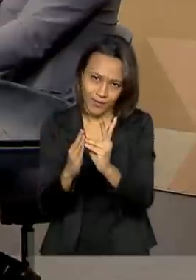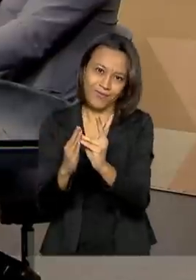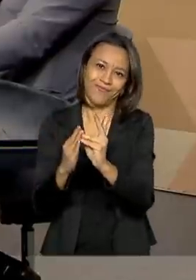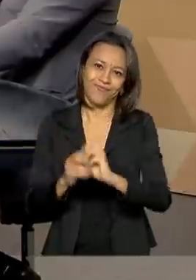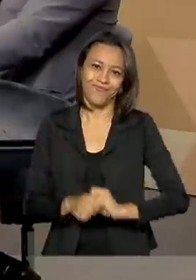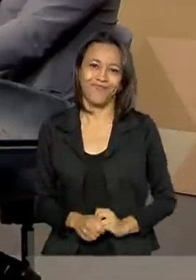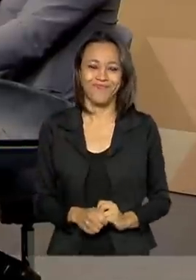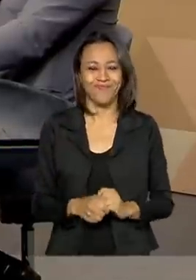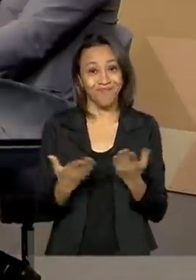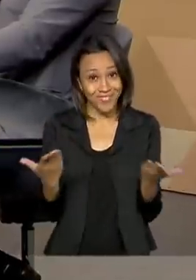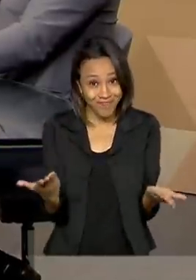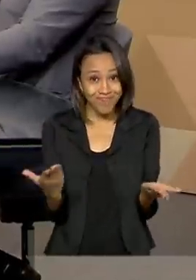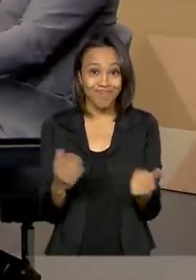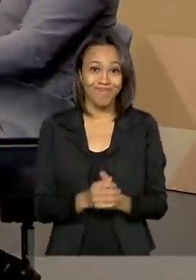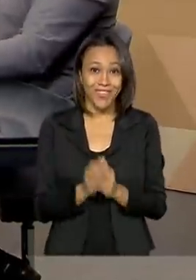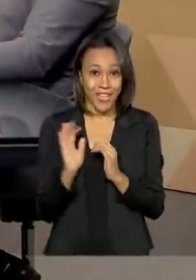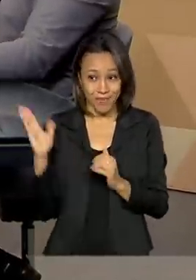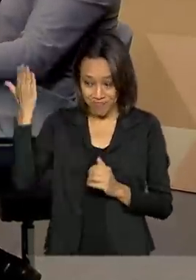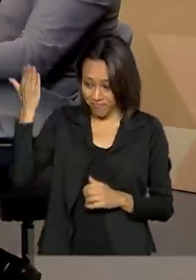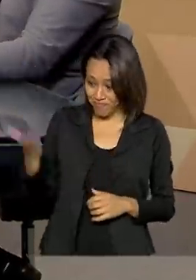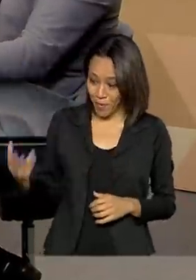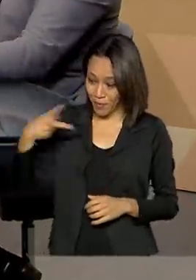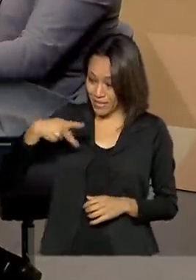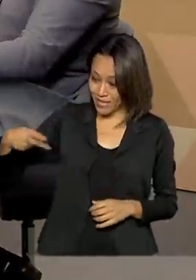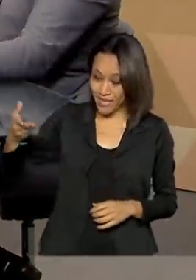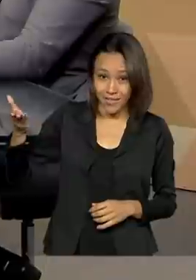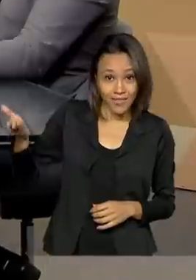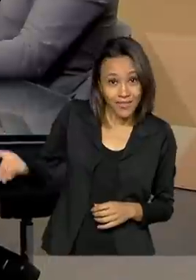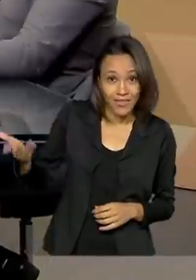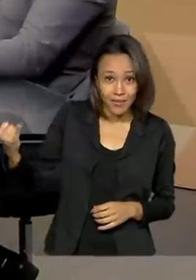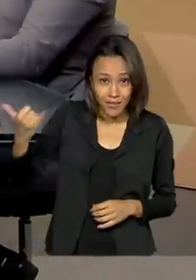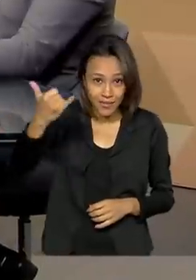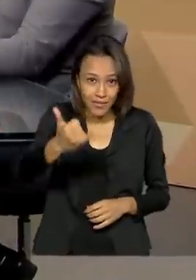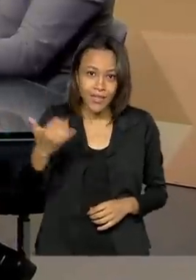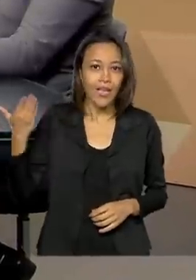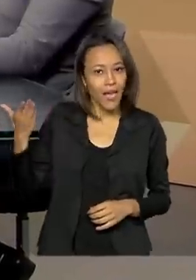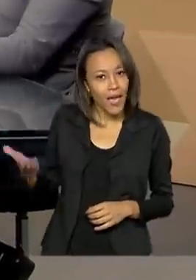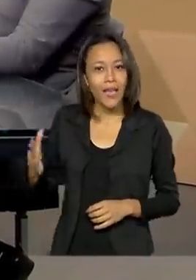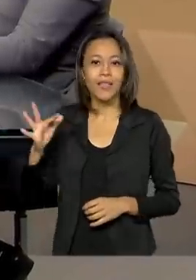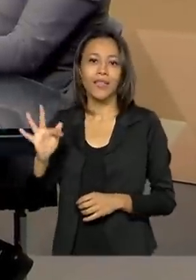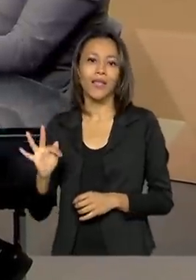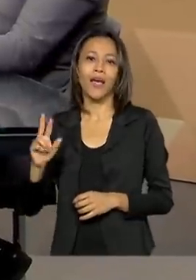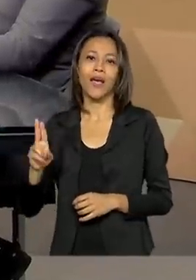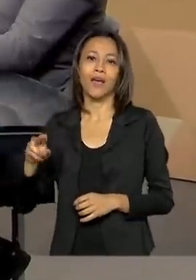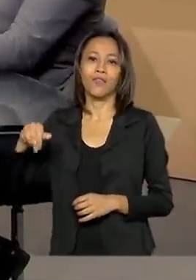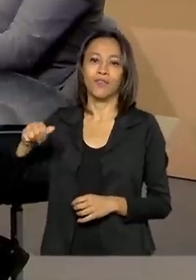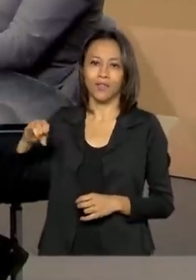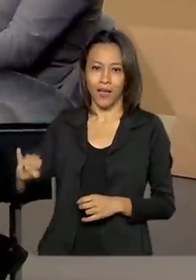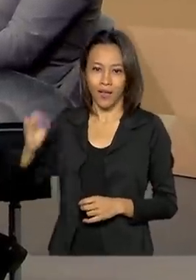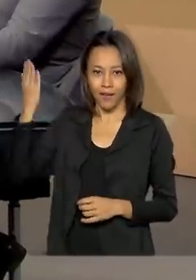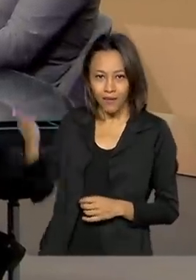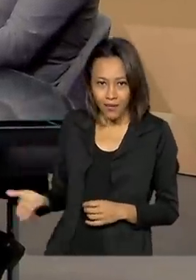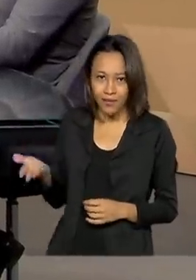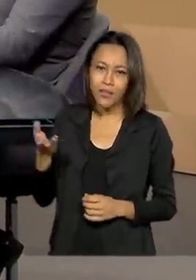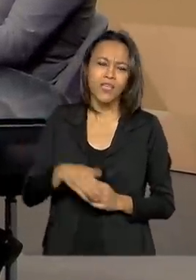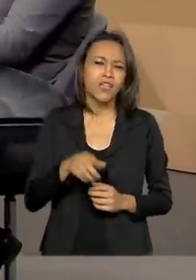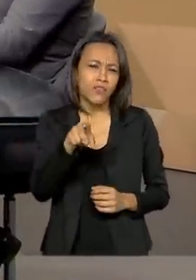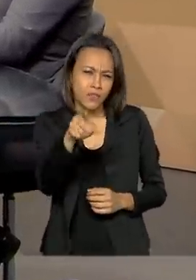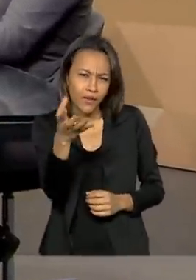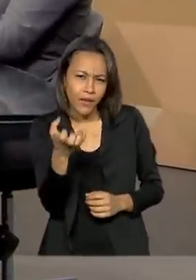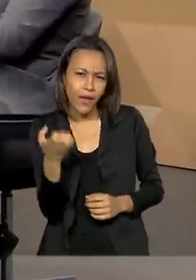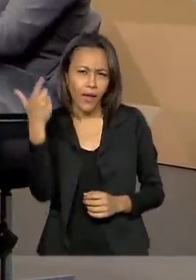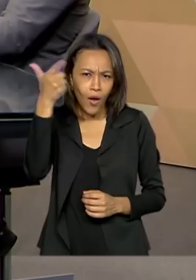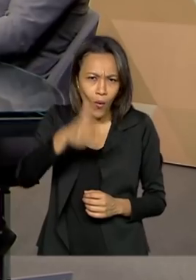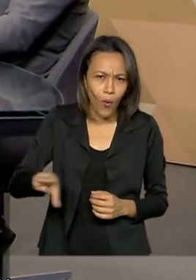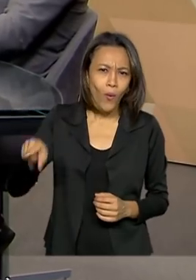Fica o recado aí do nosso presidente. Eu conversei com o presidente da Fundação Nacional do Índio, Marcelo Xavier. E se você quiser